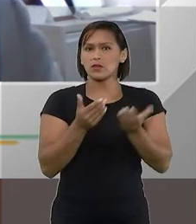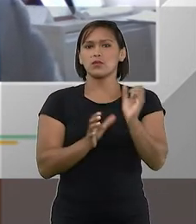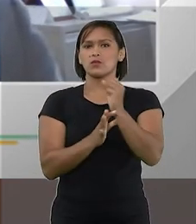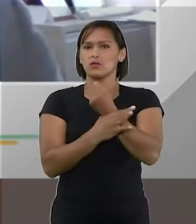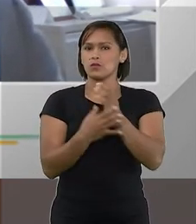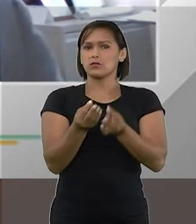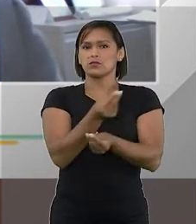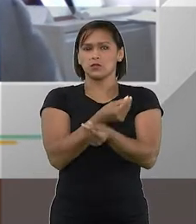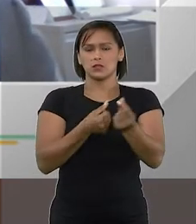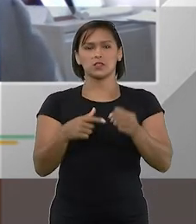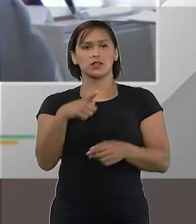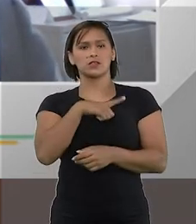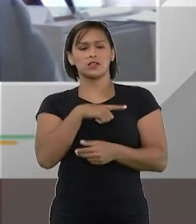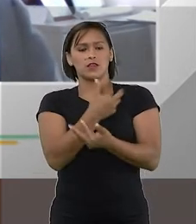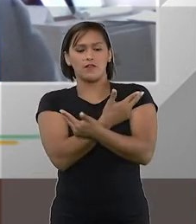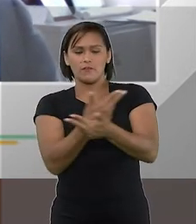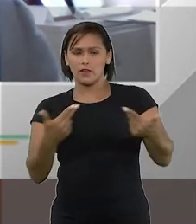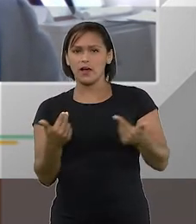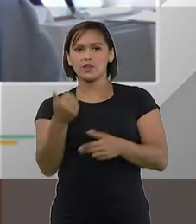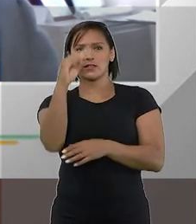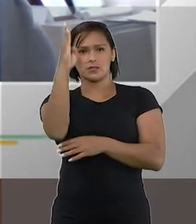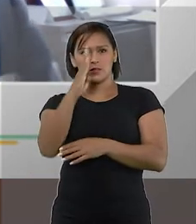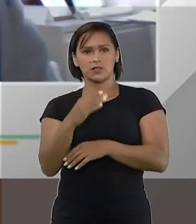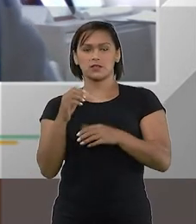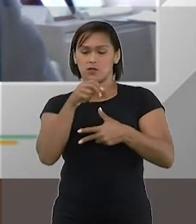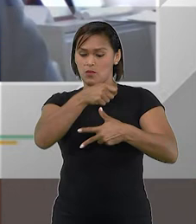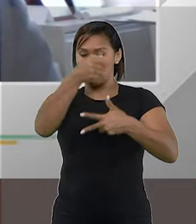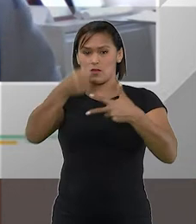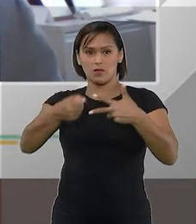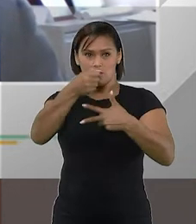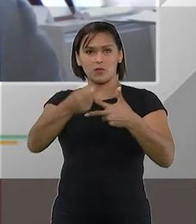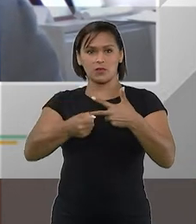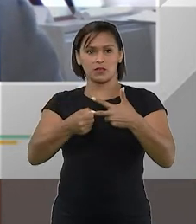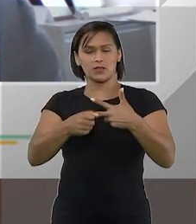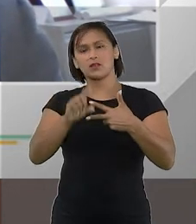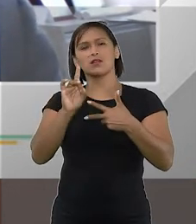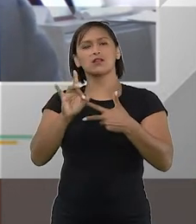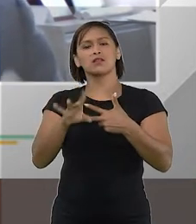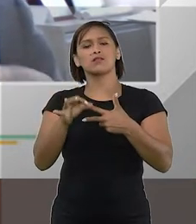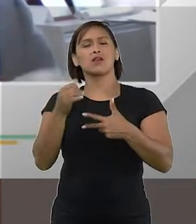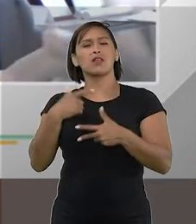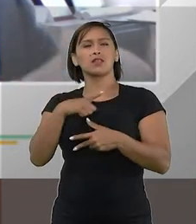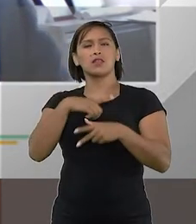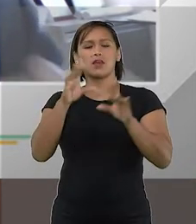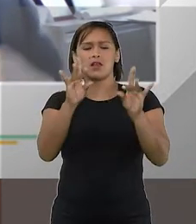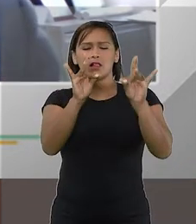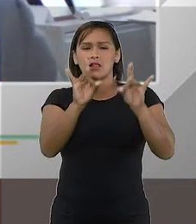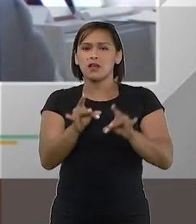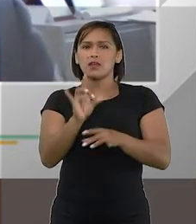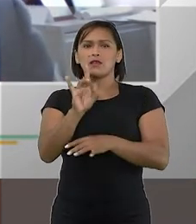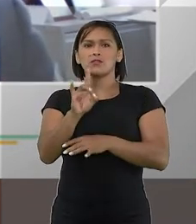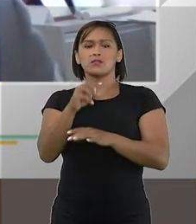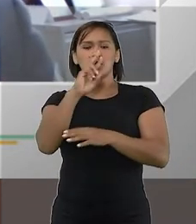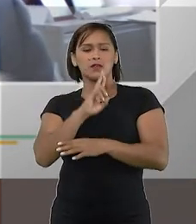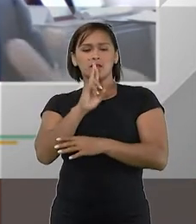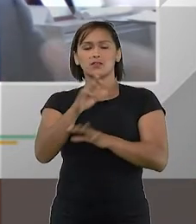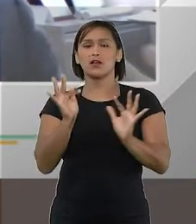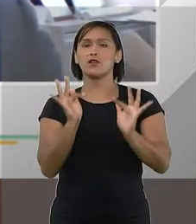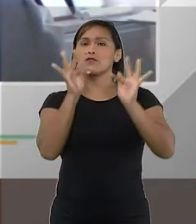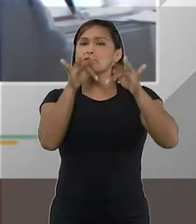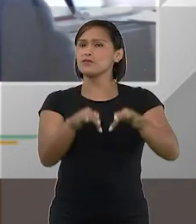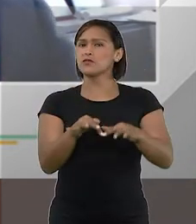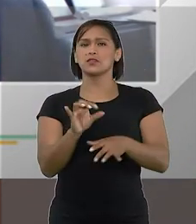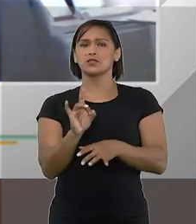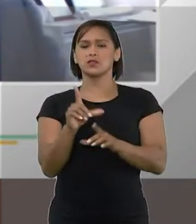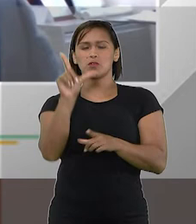negociação, e nós já temos várias, e o poder judiciário vai ter um toque leve, ele vai ter uma